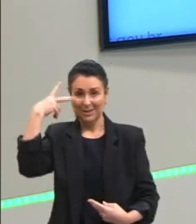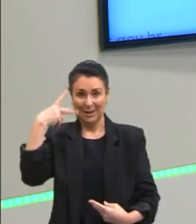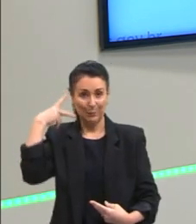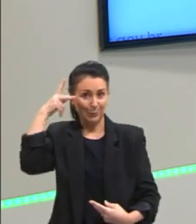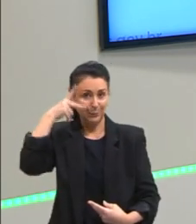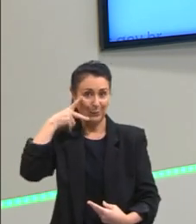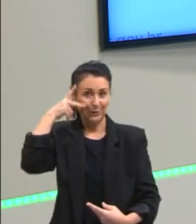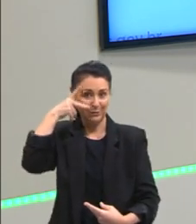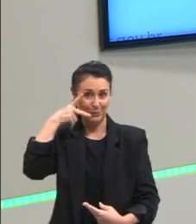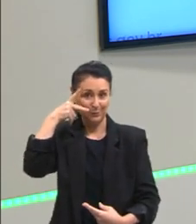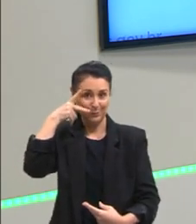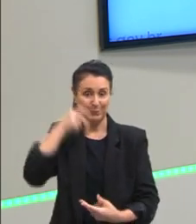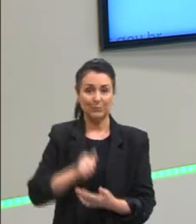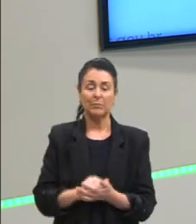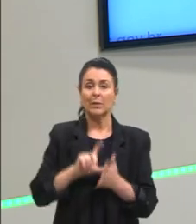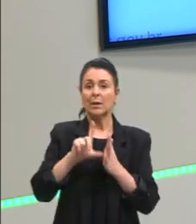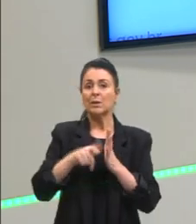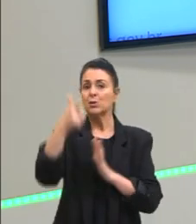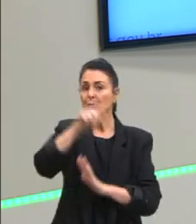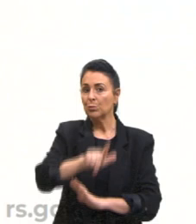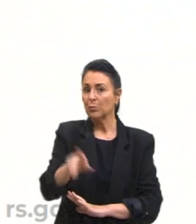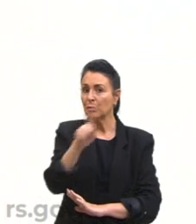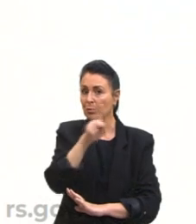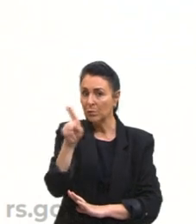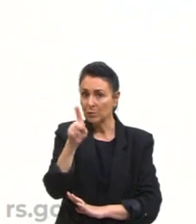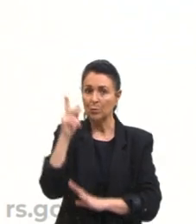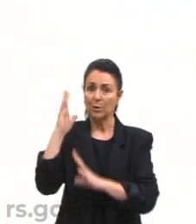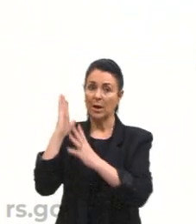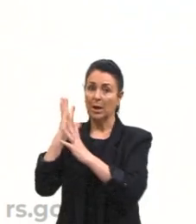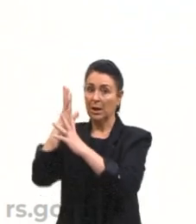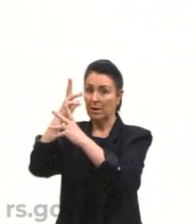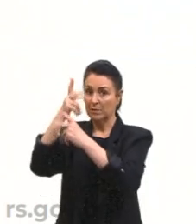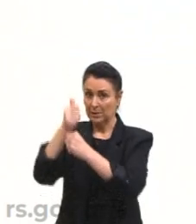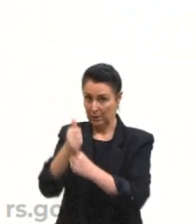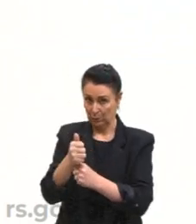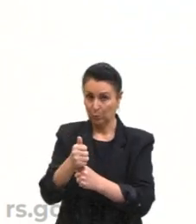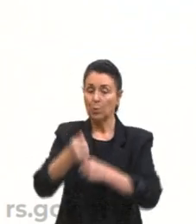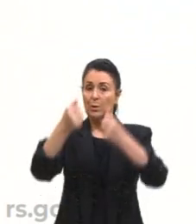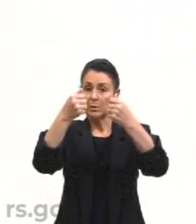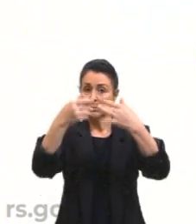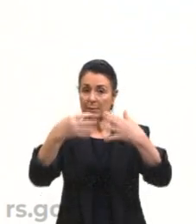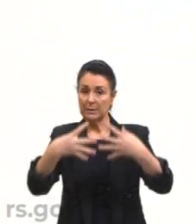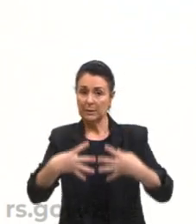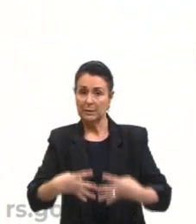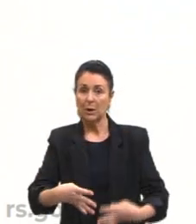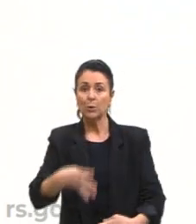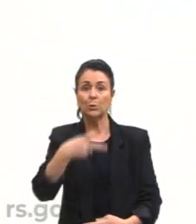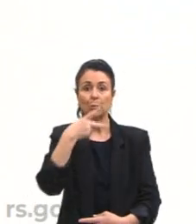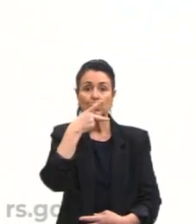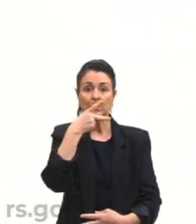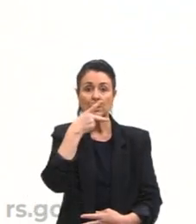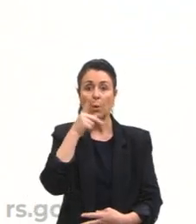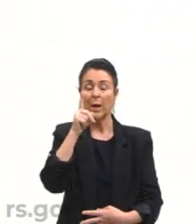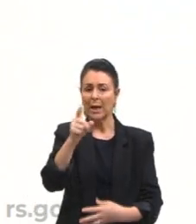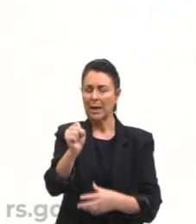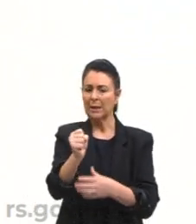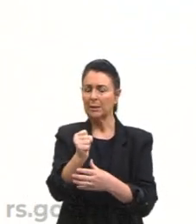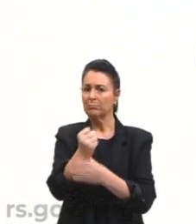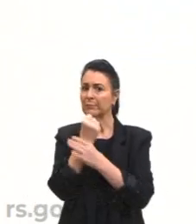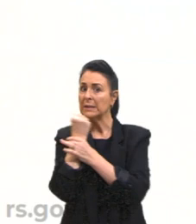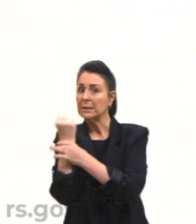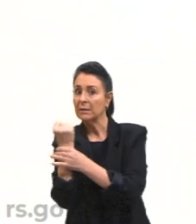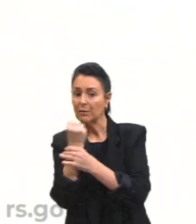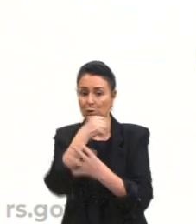Aí está, então, só repetindo um pouquinho, só revisando um pouquinho, que já falamos do Platão. Então, ele defende que o mundo é